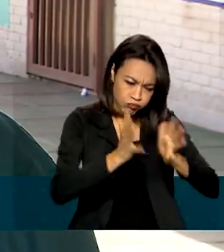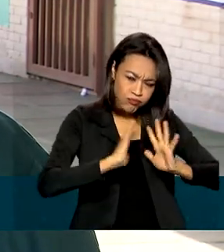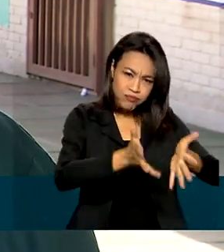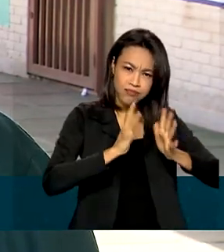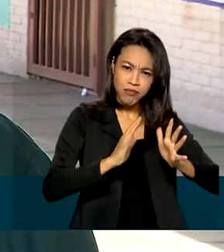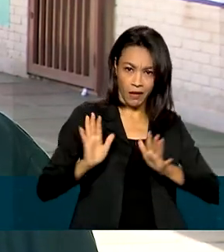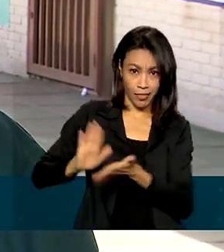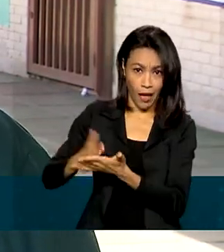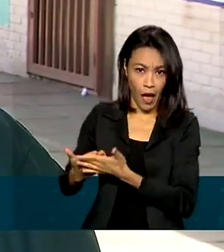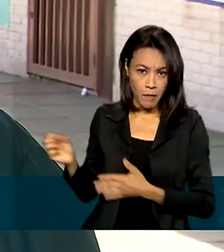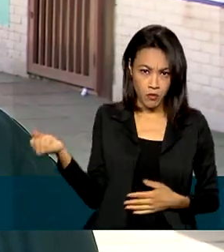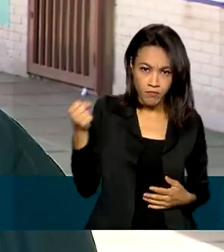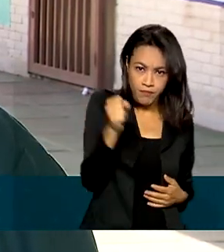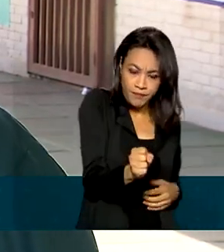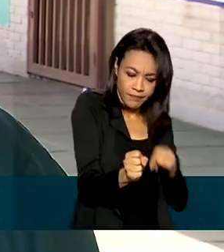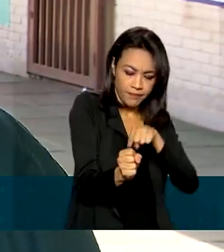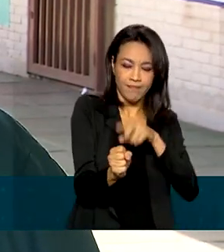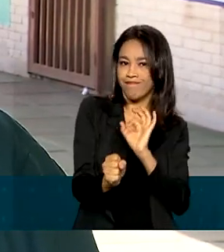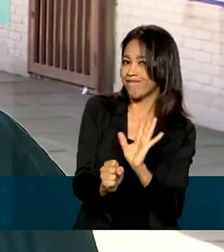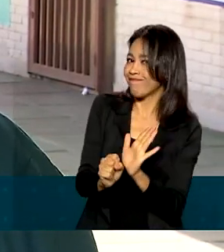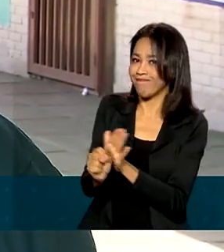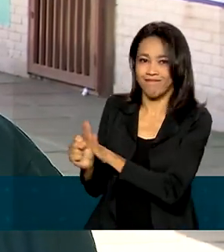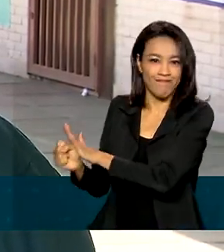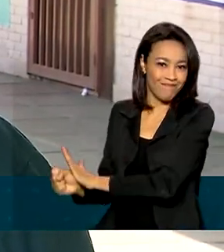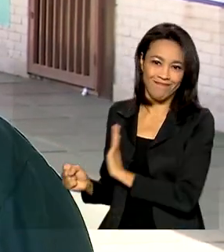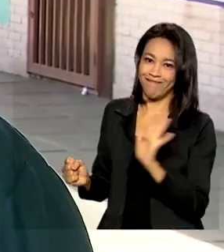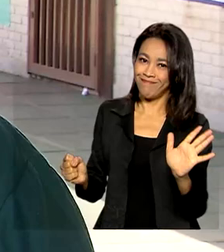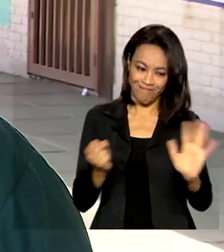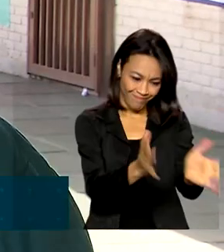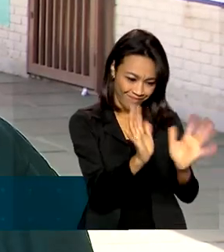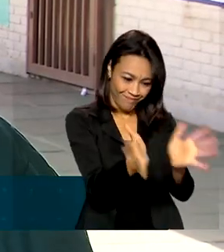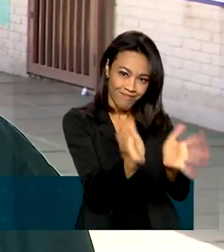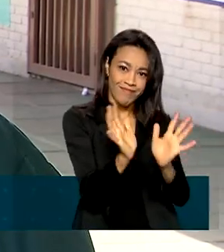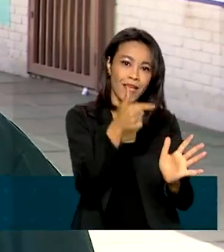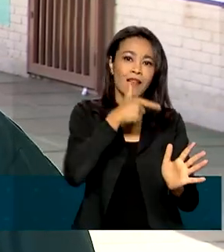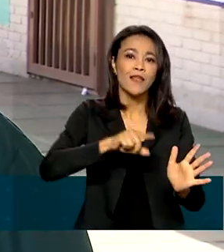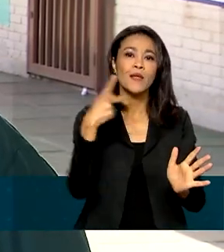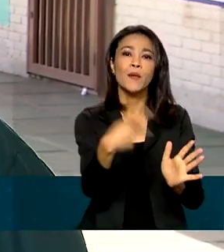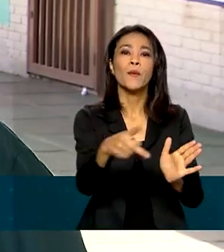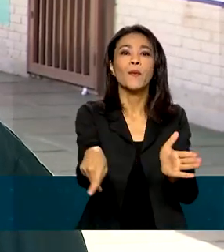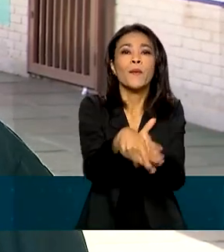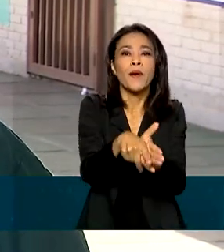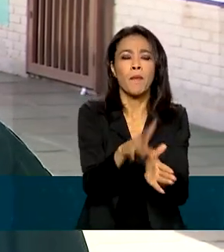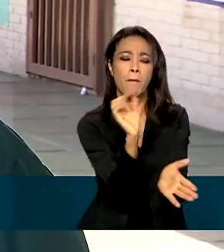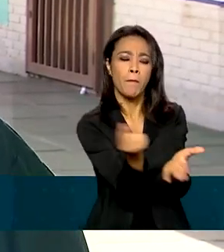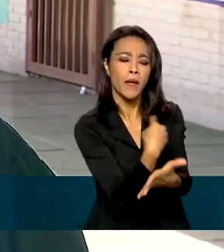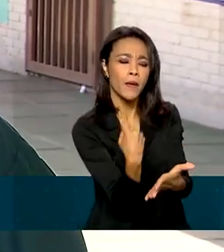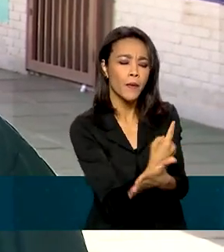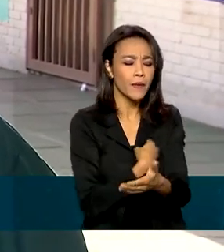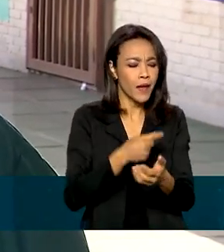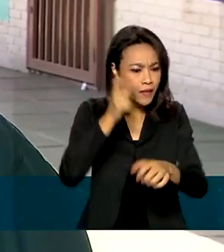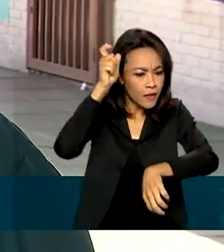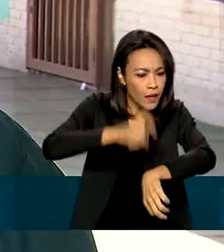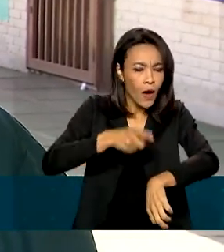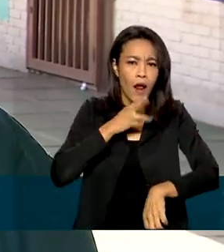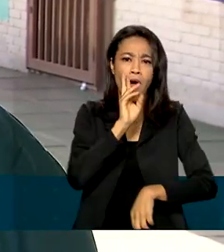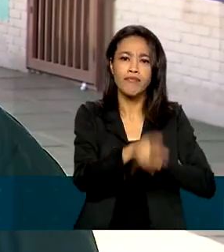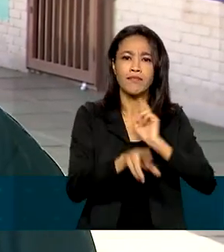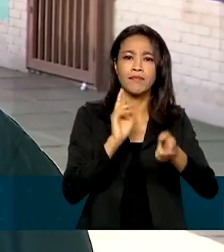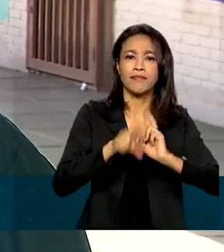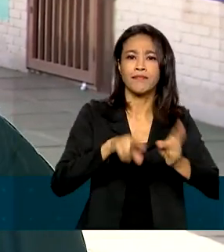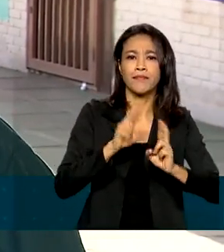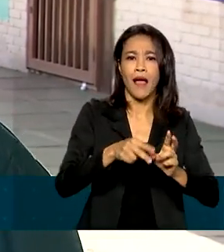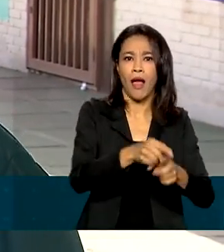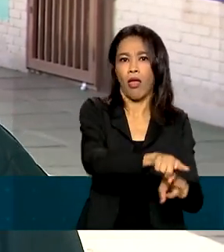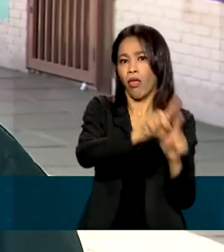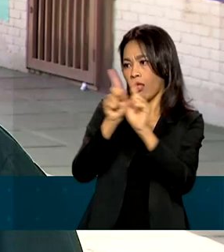passa pelo intérprete. A disciplina é ensinada na própria língua. O questionamento é feito e respondido na mesma hora, sem ter